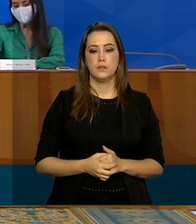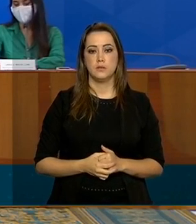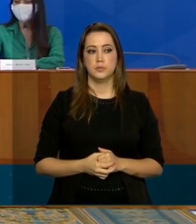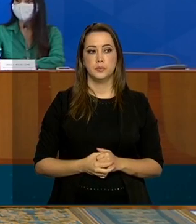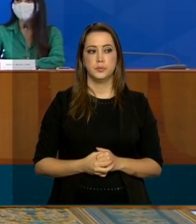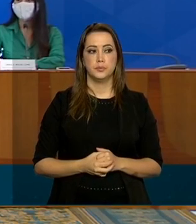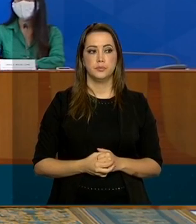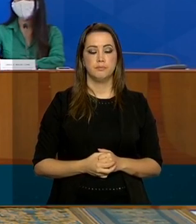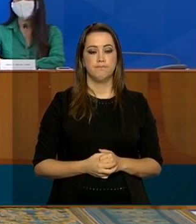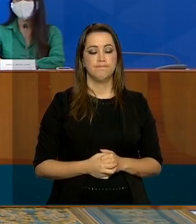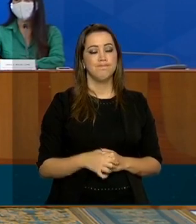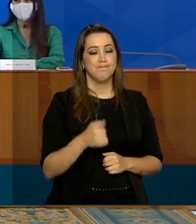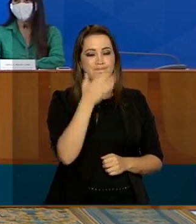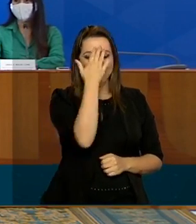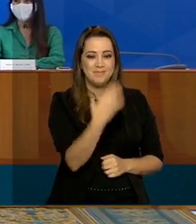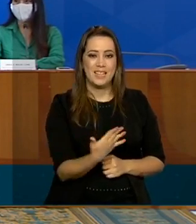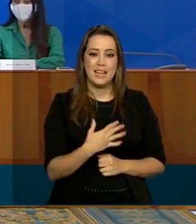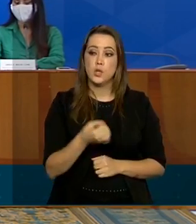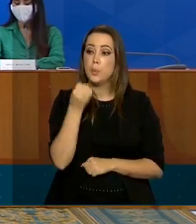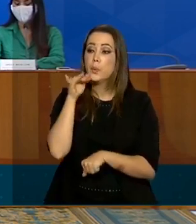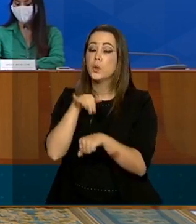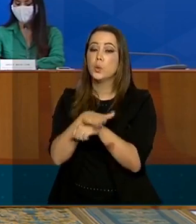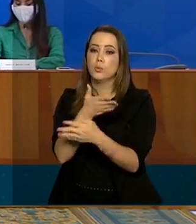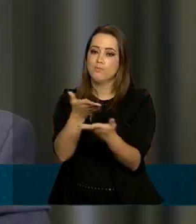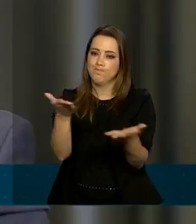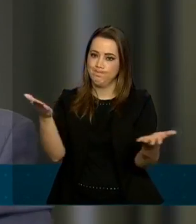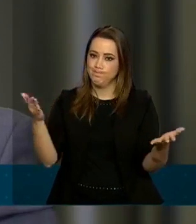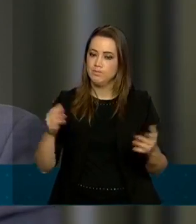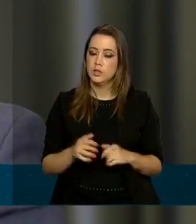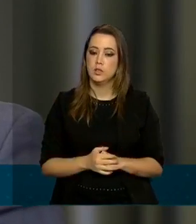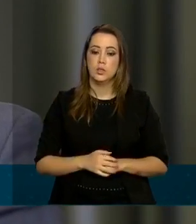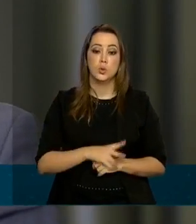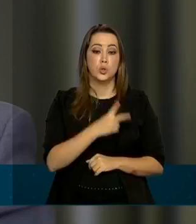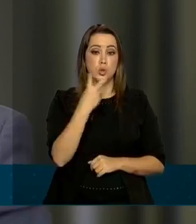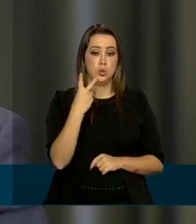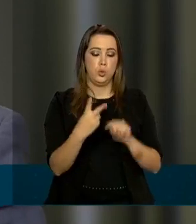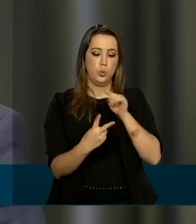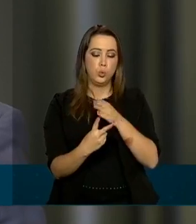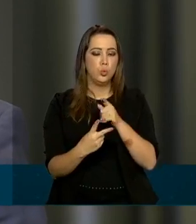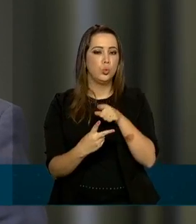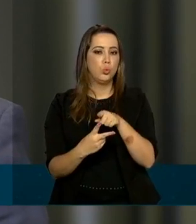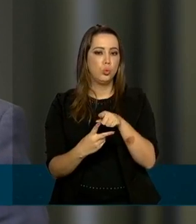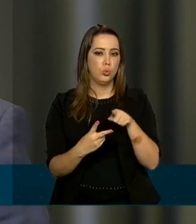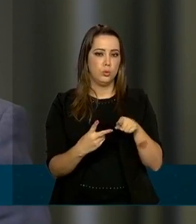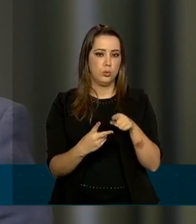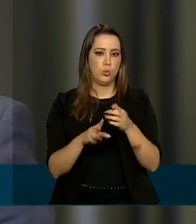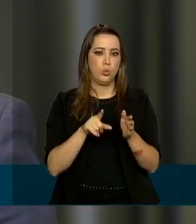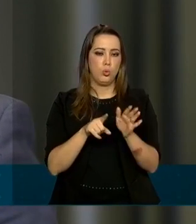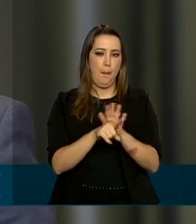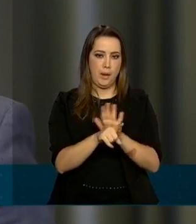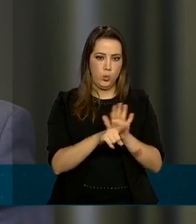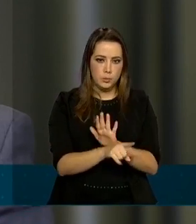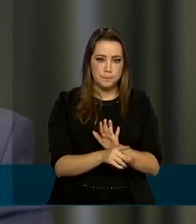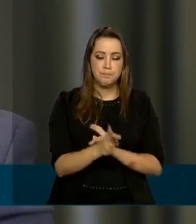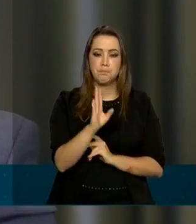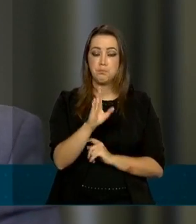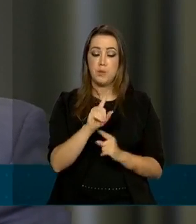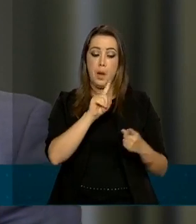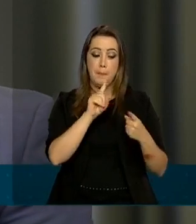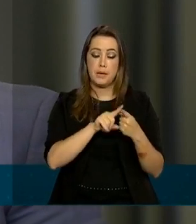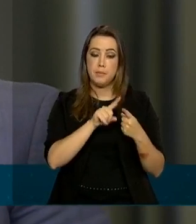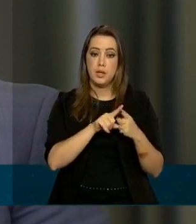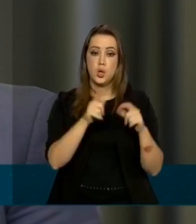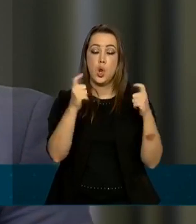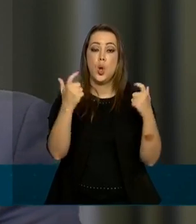obrigado boa noite secretários são duas perguntas a primeira é sobre os